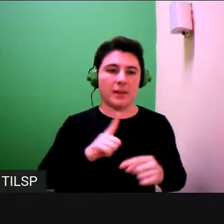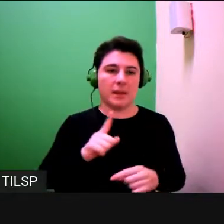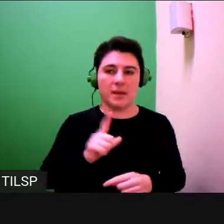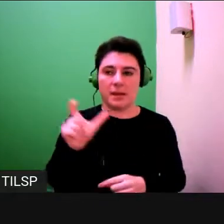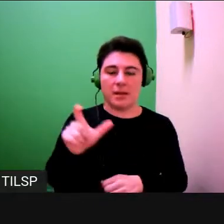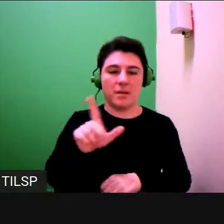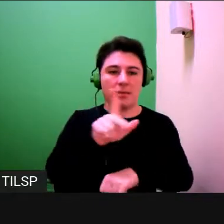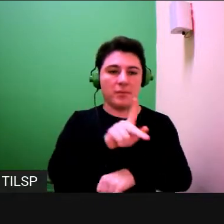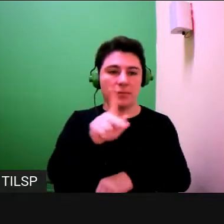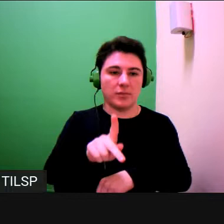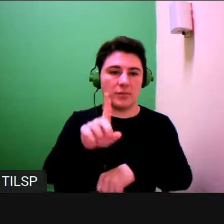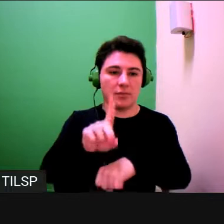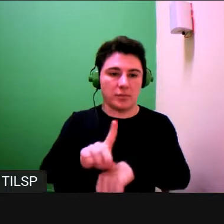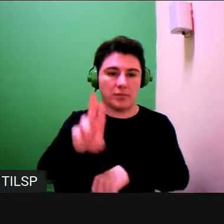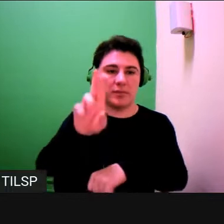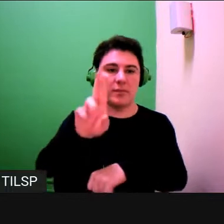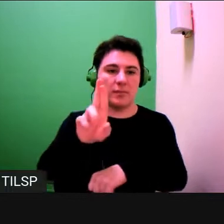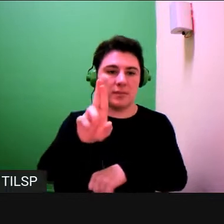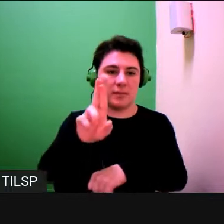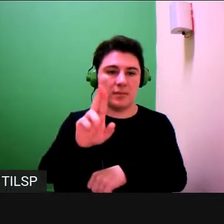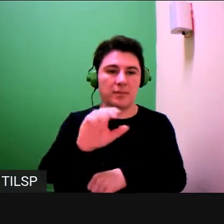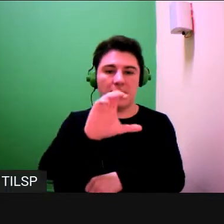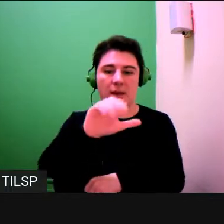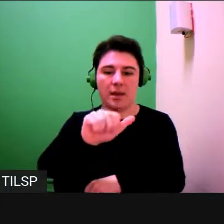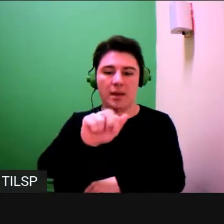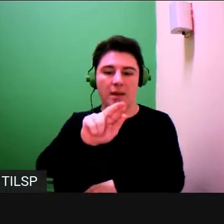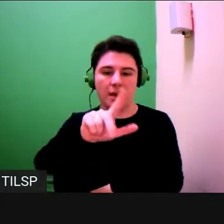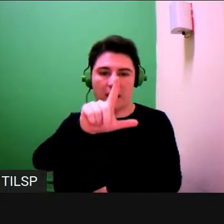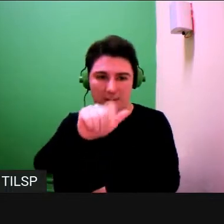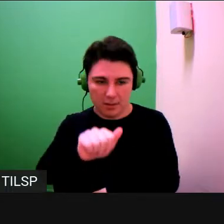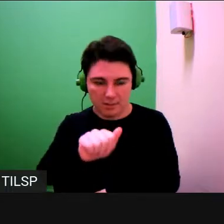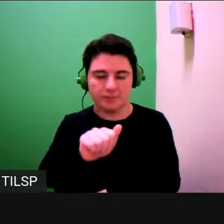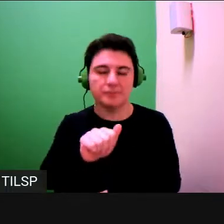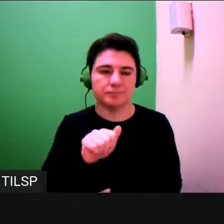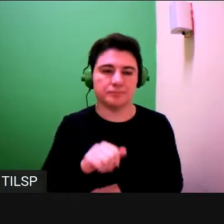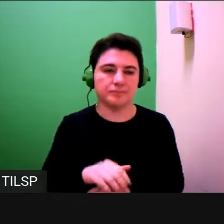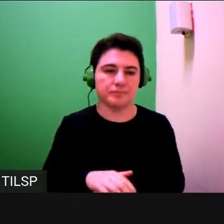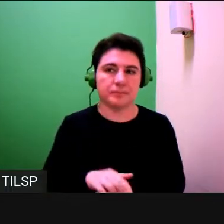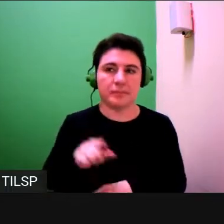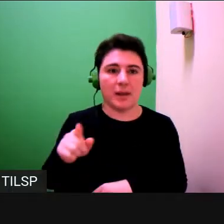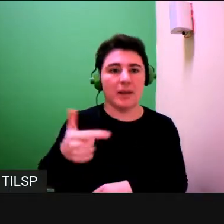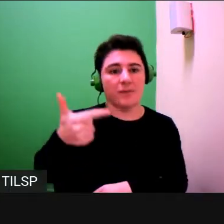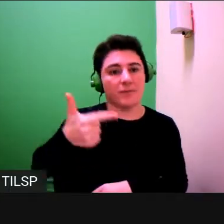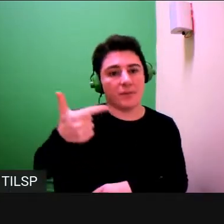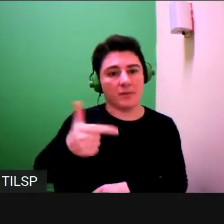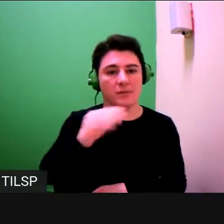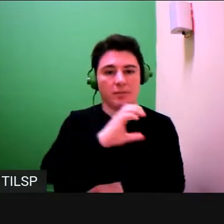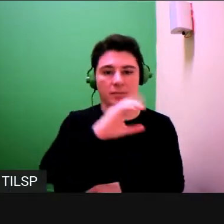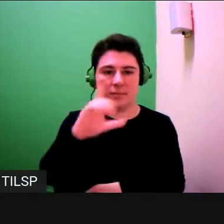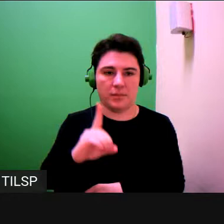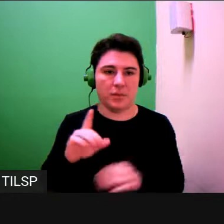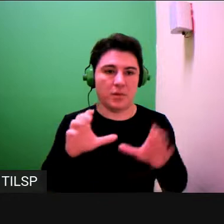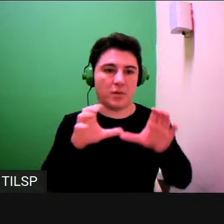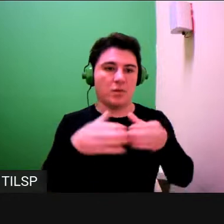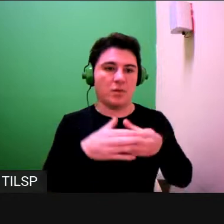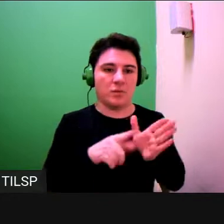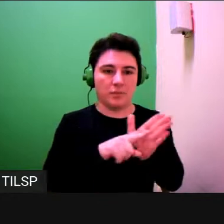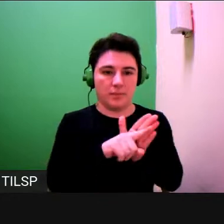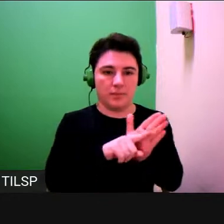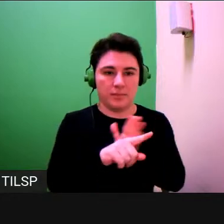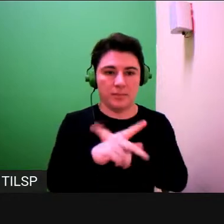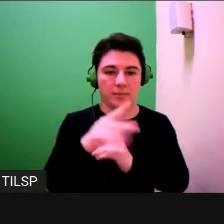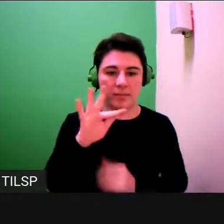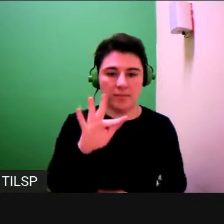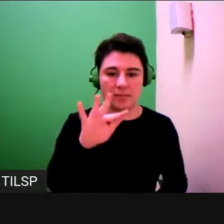professora doutora Carla Silva Radimeer, que é vice-coordenadora do grupo de pesquisa FIPE.